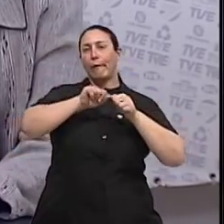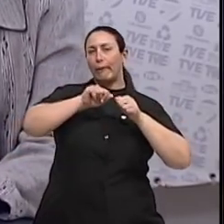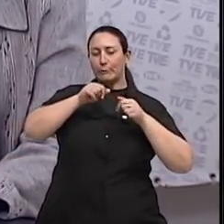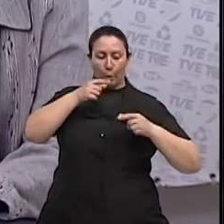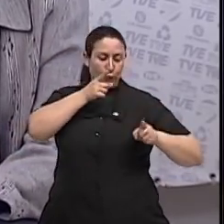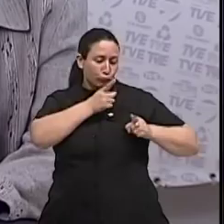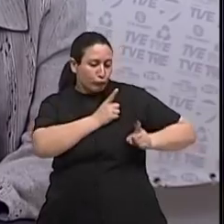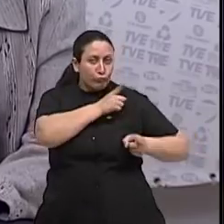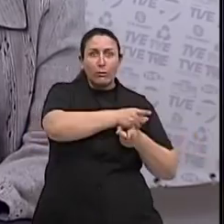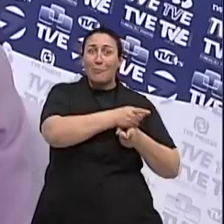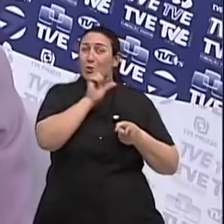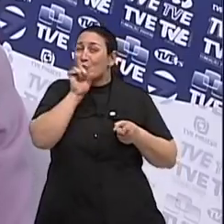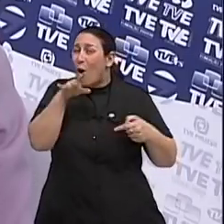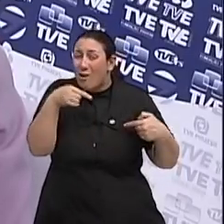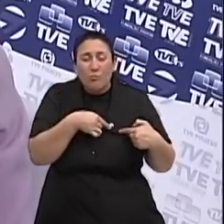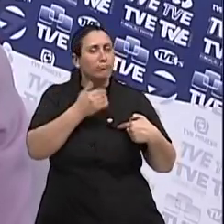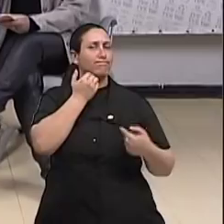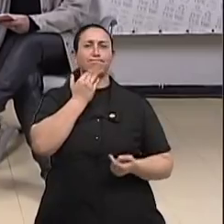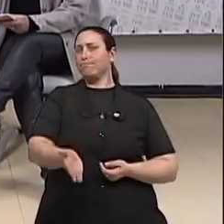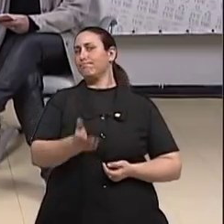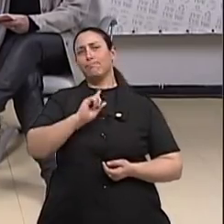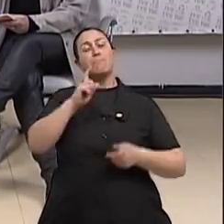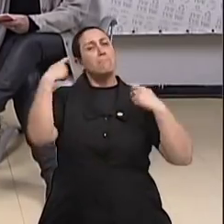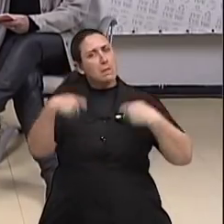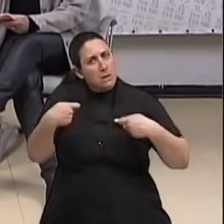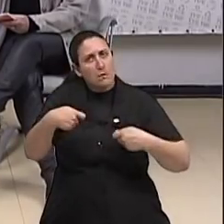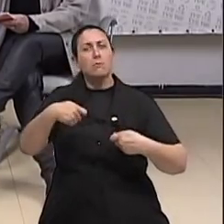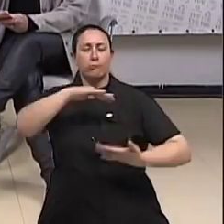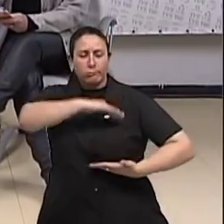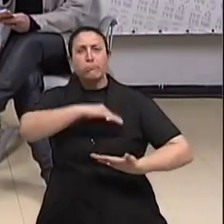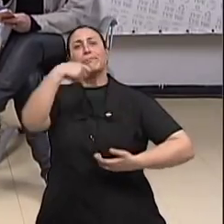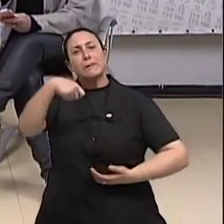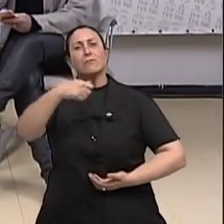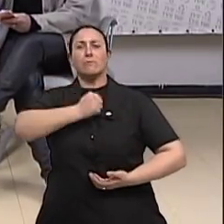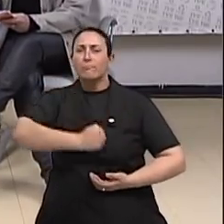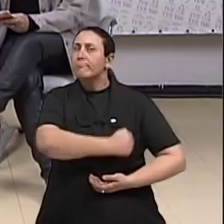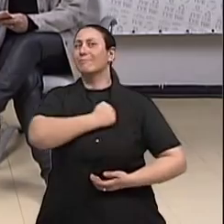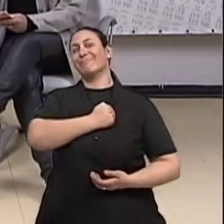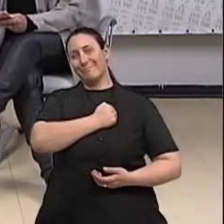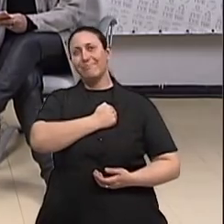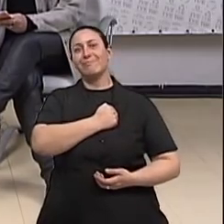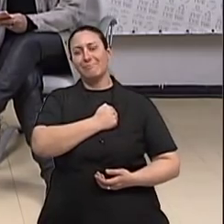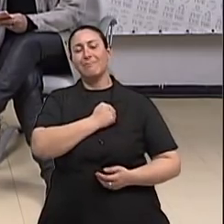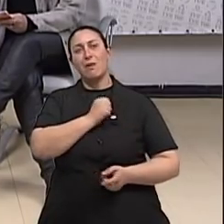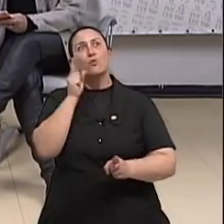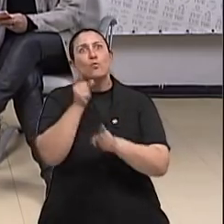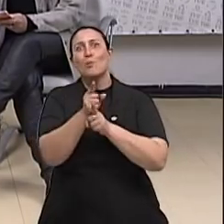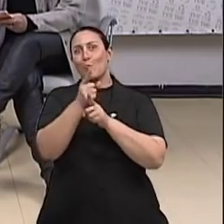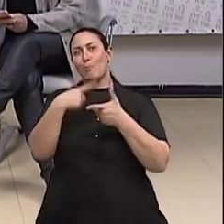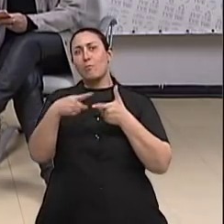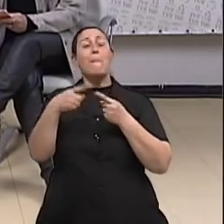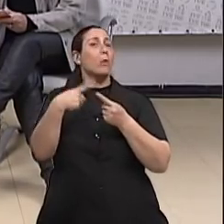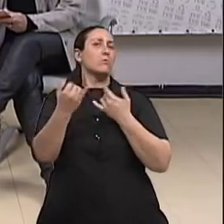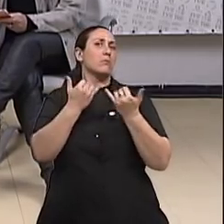só isso não adianta. Porque aí tem os tipos de mama, né, doutora? Vamos falar um pouquinho disso. Uma mama mais densa é mais difícil. Muito mais. Uma